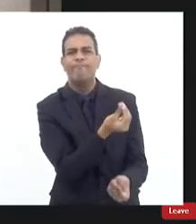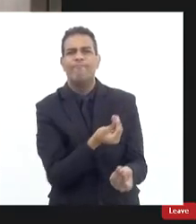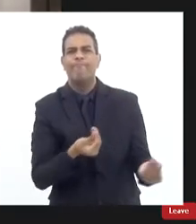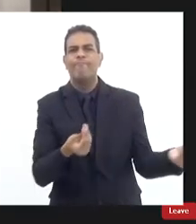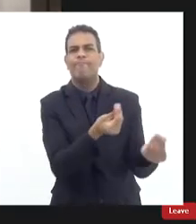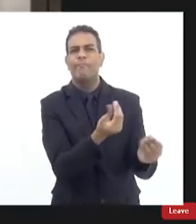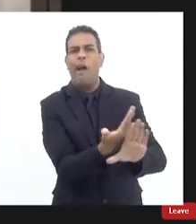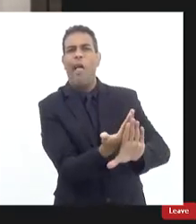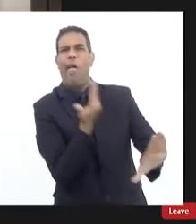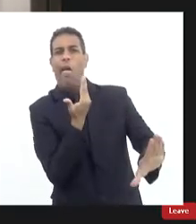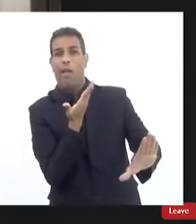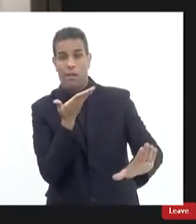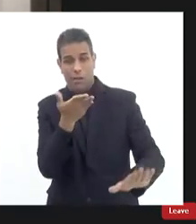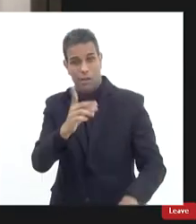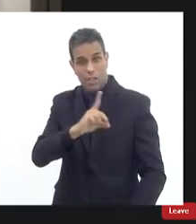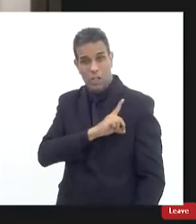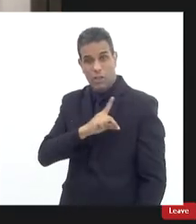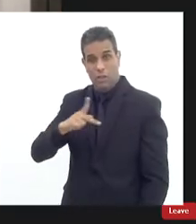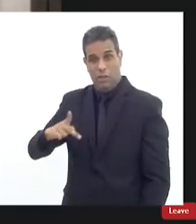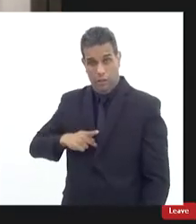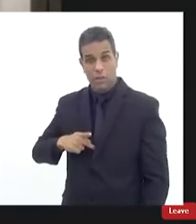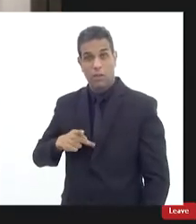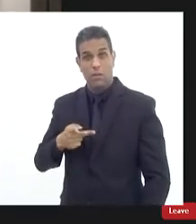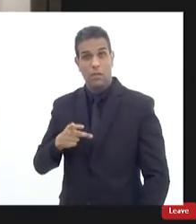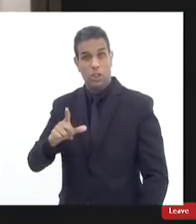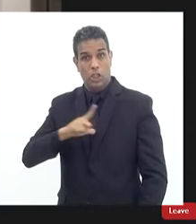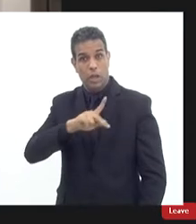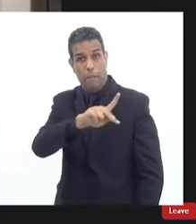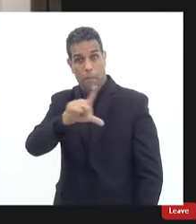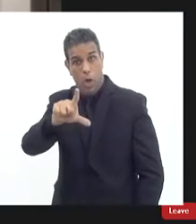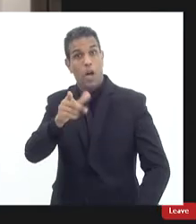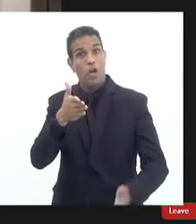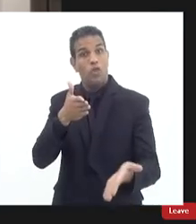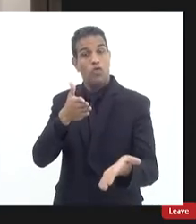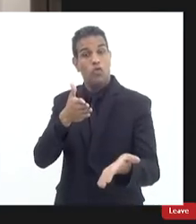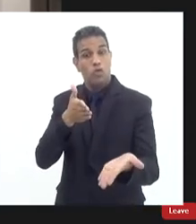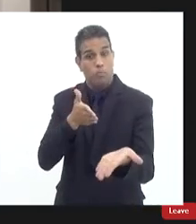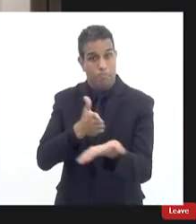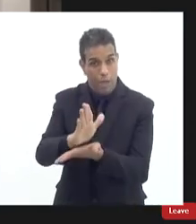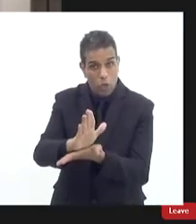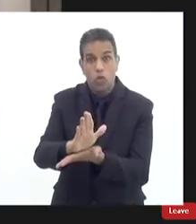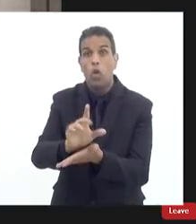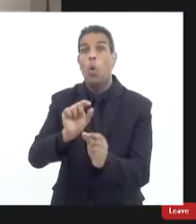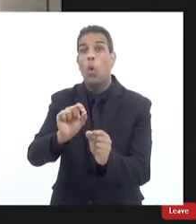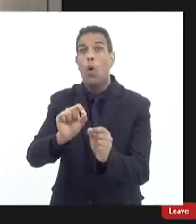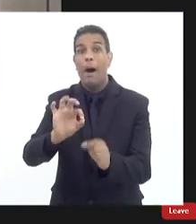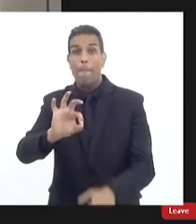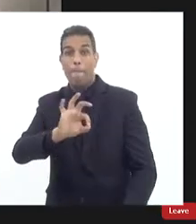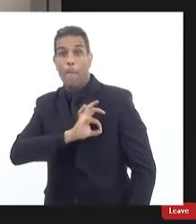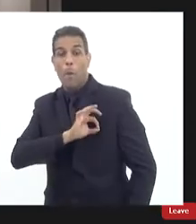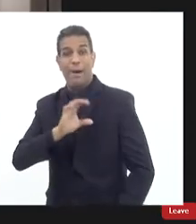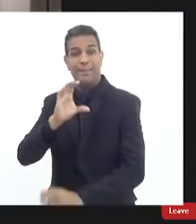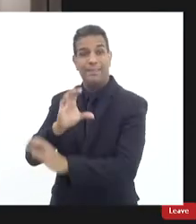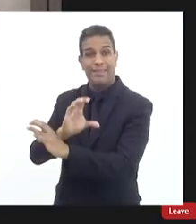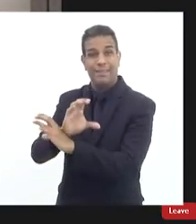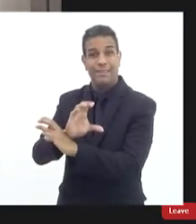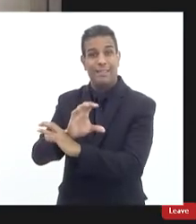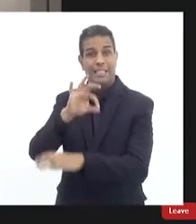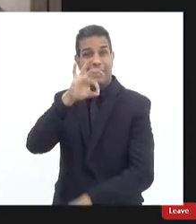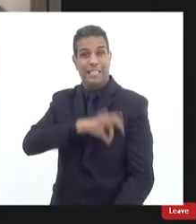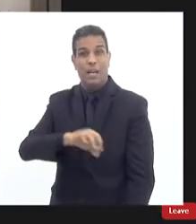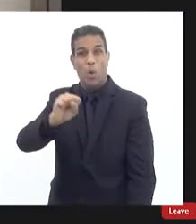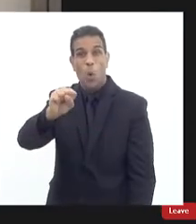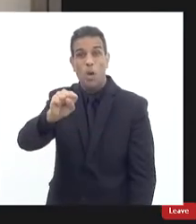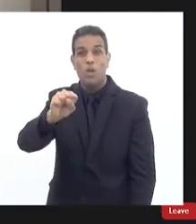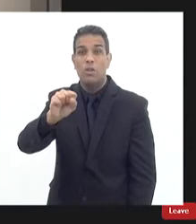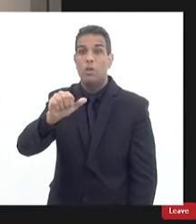generalizado aí a defensoria passou com o seu projeto justo repito e a polícia civil que recebe de 8 a 12 reais